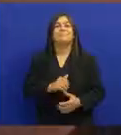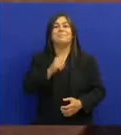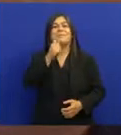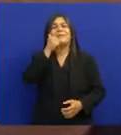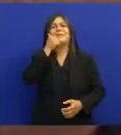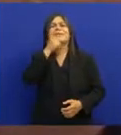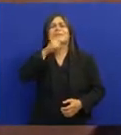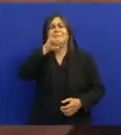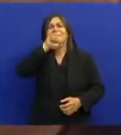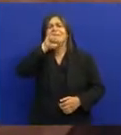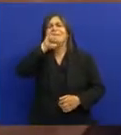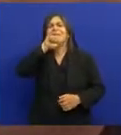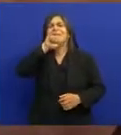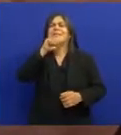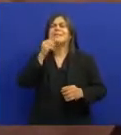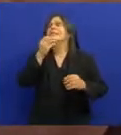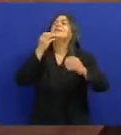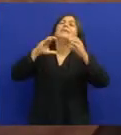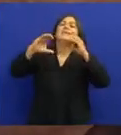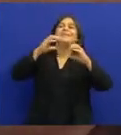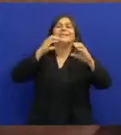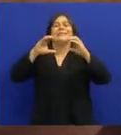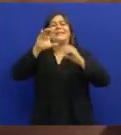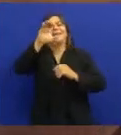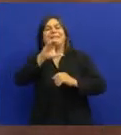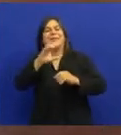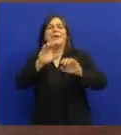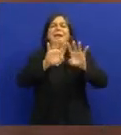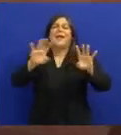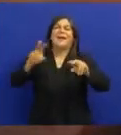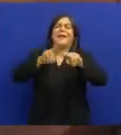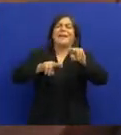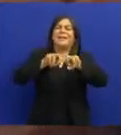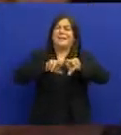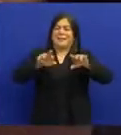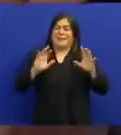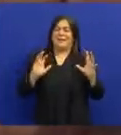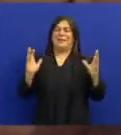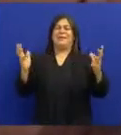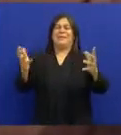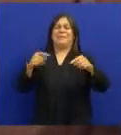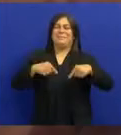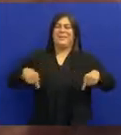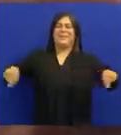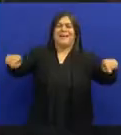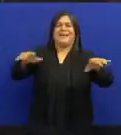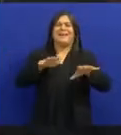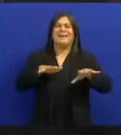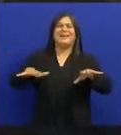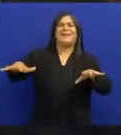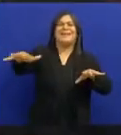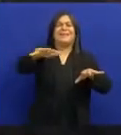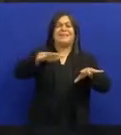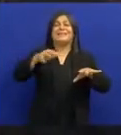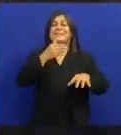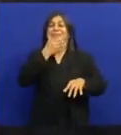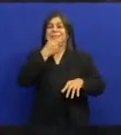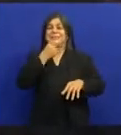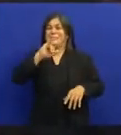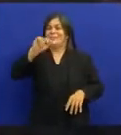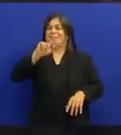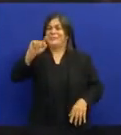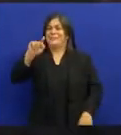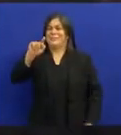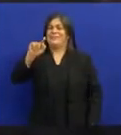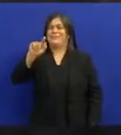A mãe dele Ficava cantando Na festa de rei San João Aqueles negócios Na redondeza E tinha o jabombeiro Jun